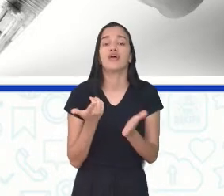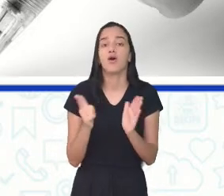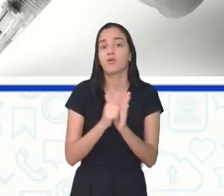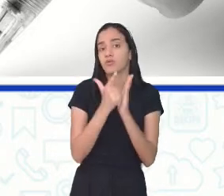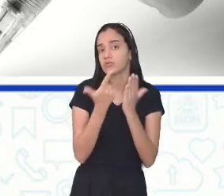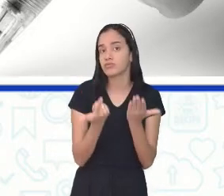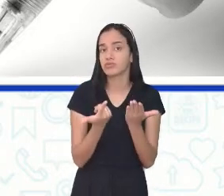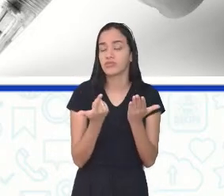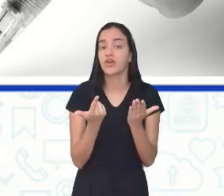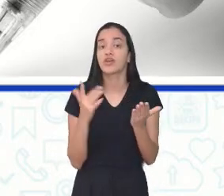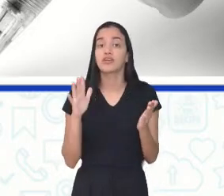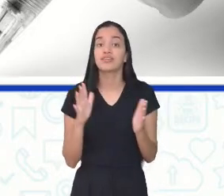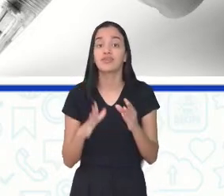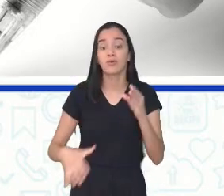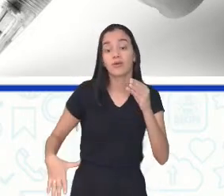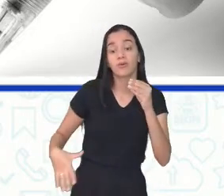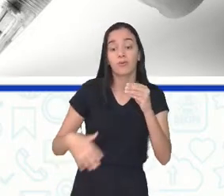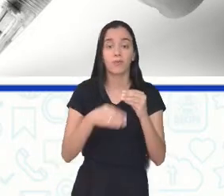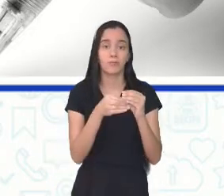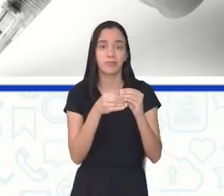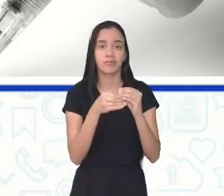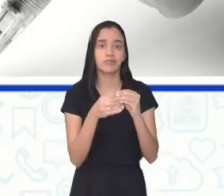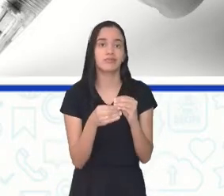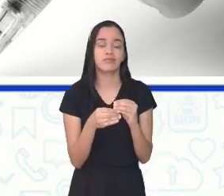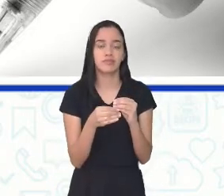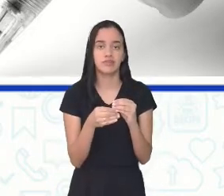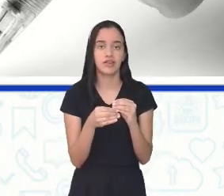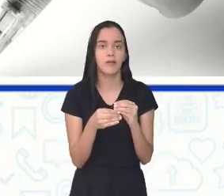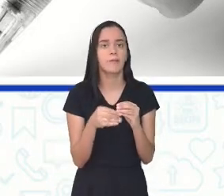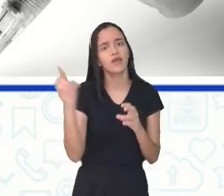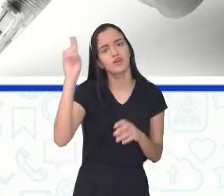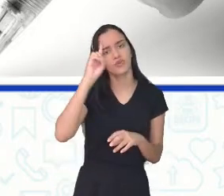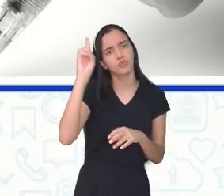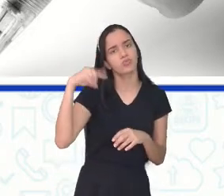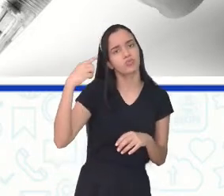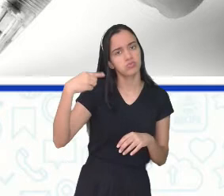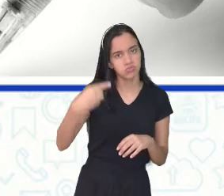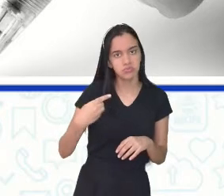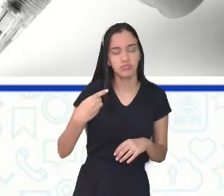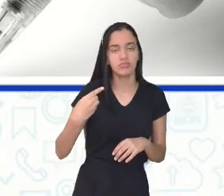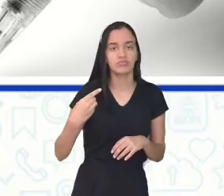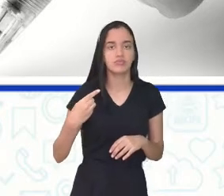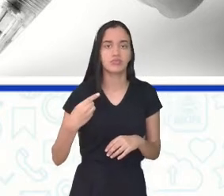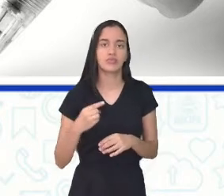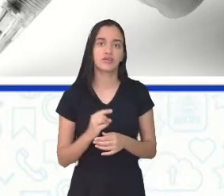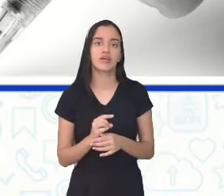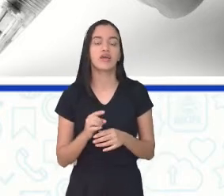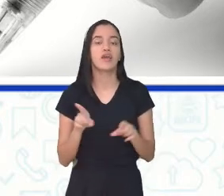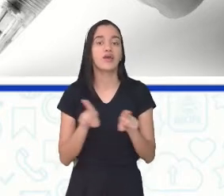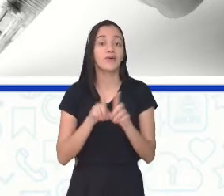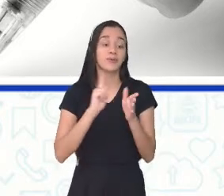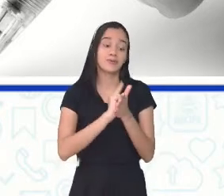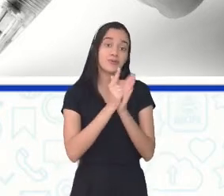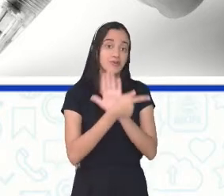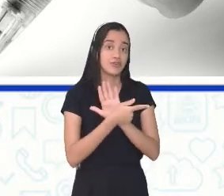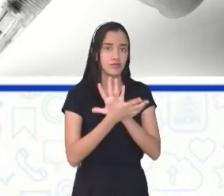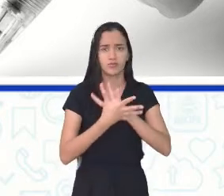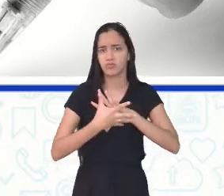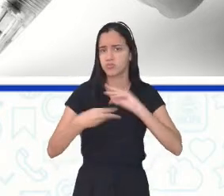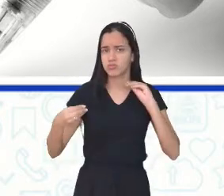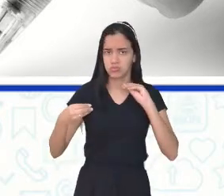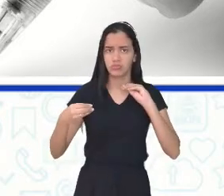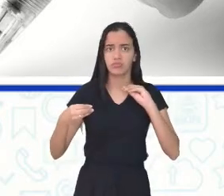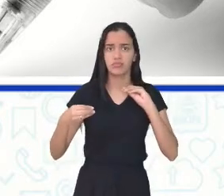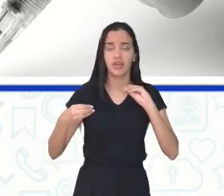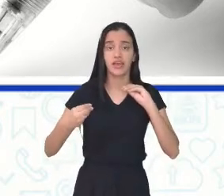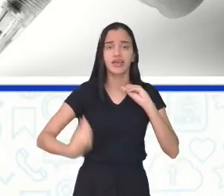contribuindo para que a cada dia esse gênero não morra e ele